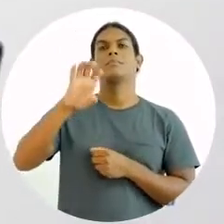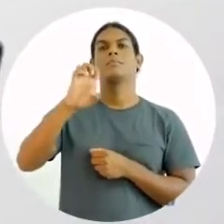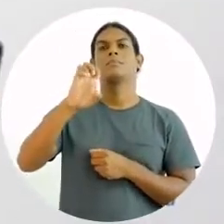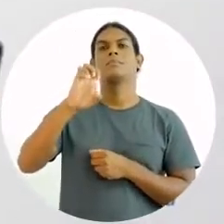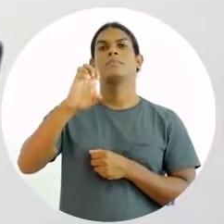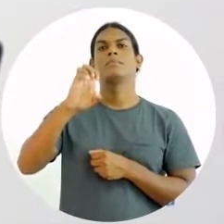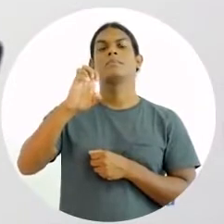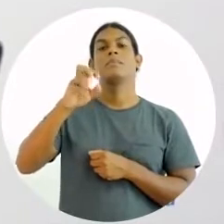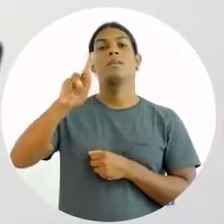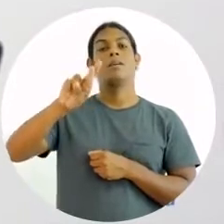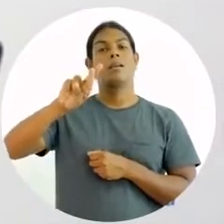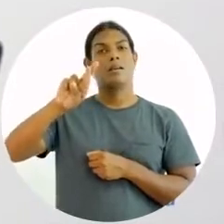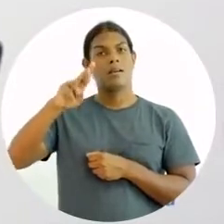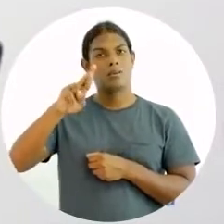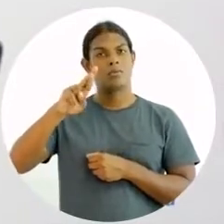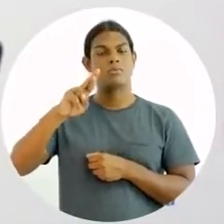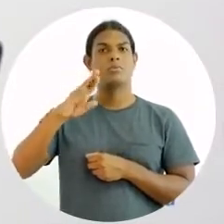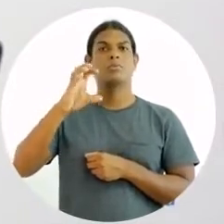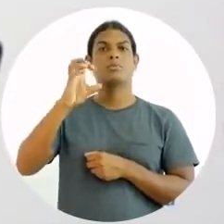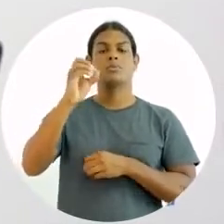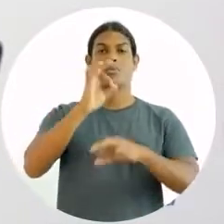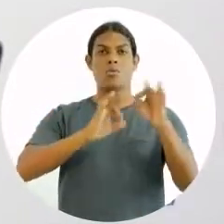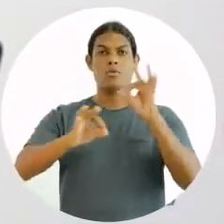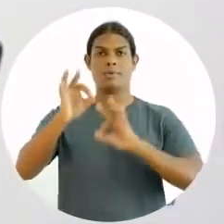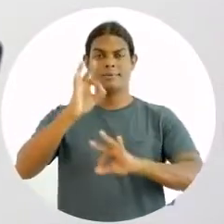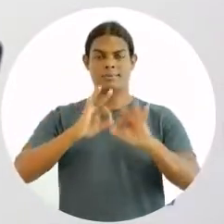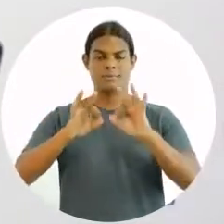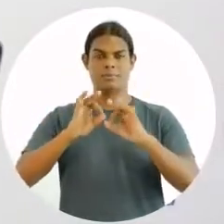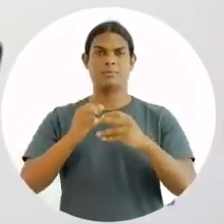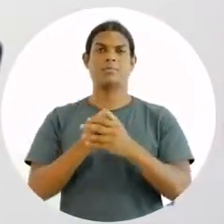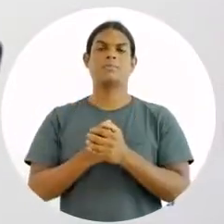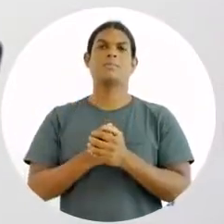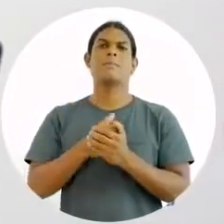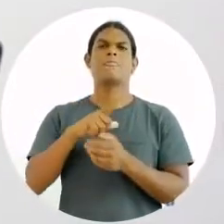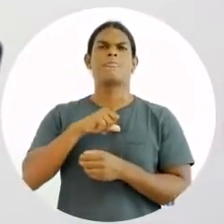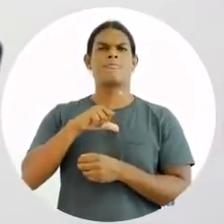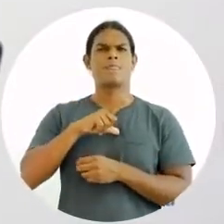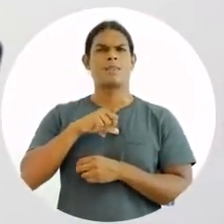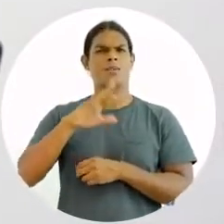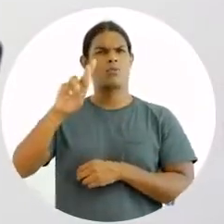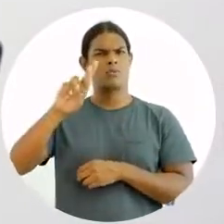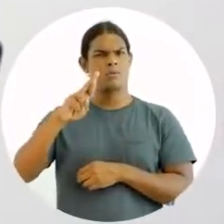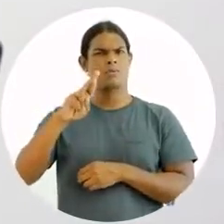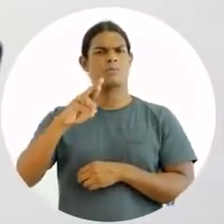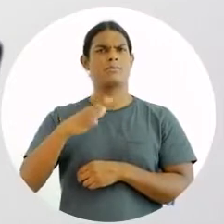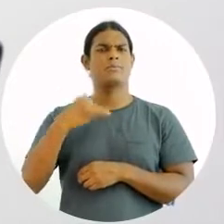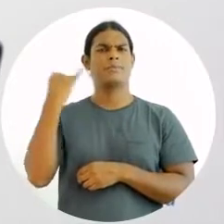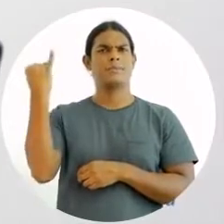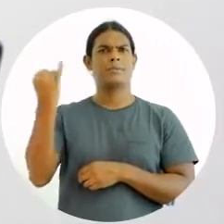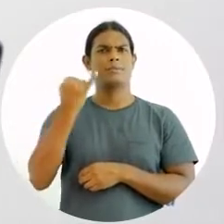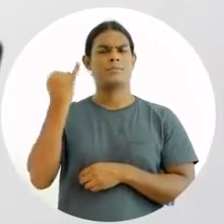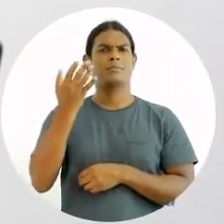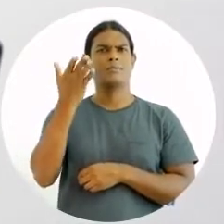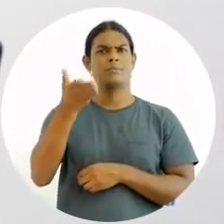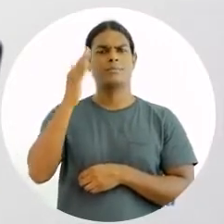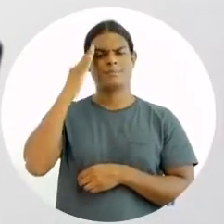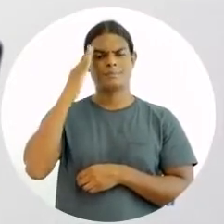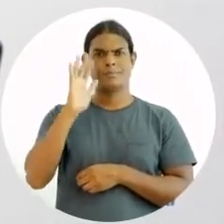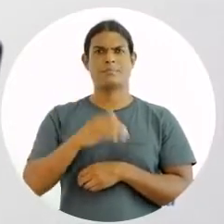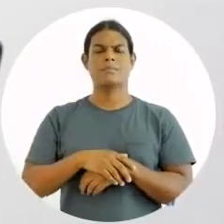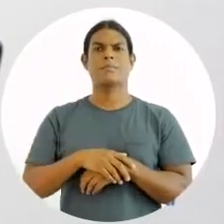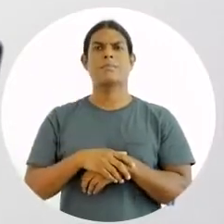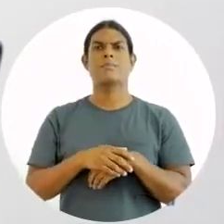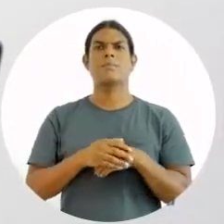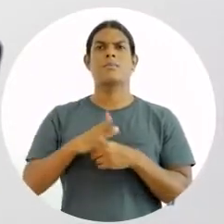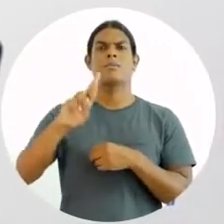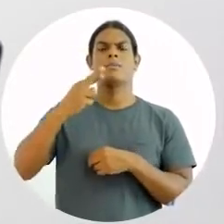recurso, eu vou citar também que é vinato um recurso muito claro, que é muito importante que a gente entenda. Deixa eu ler para vocês. Os